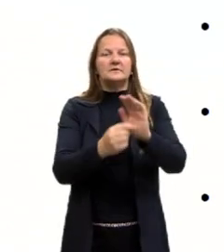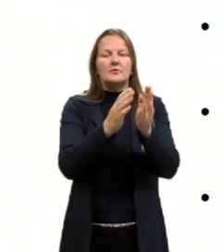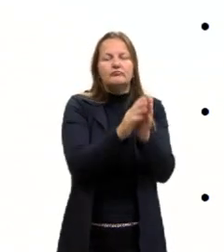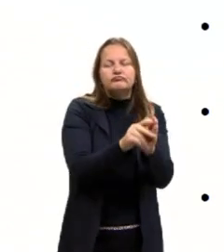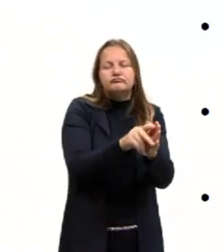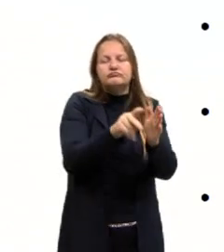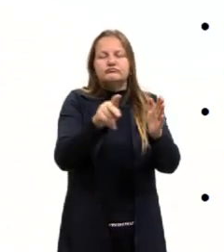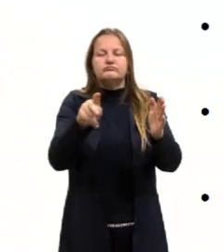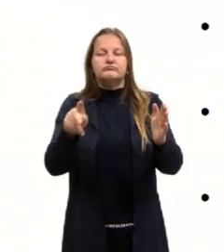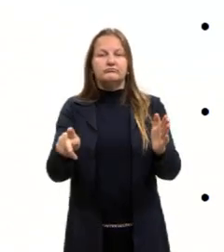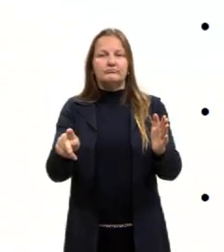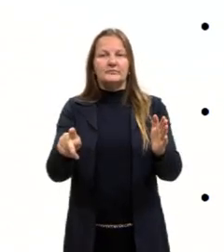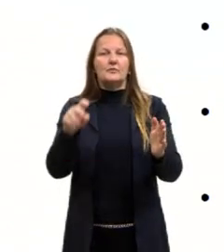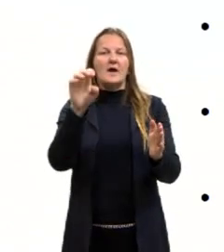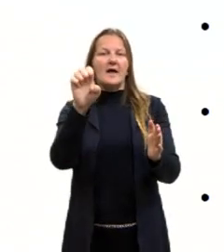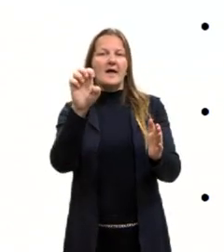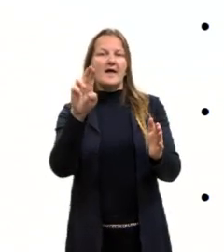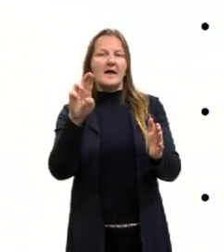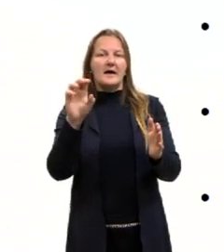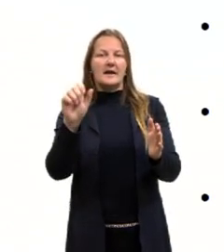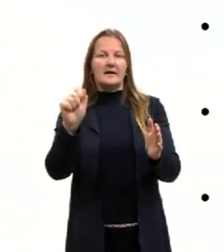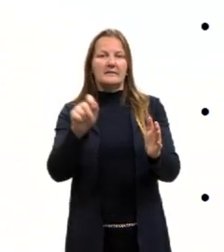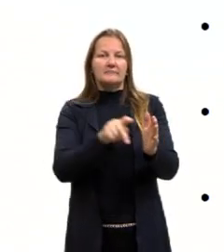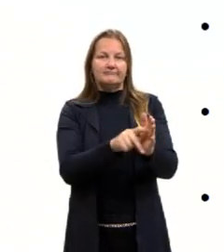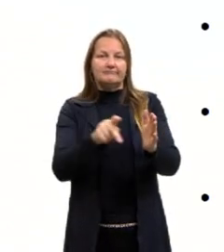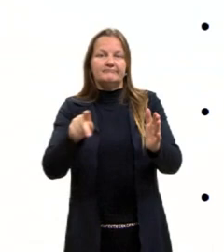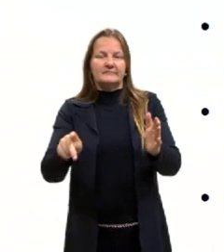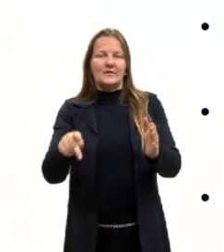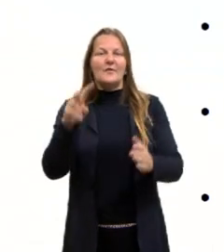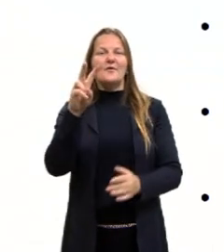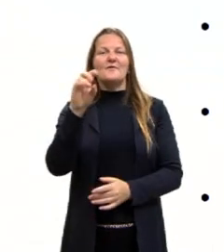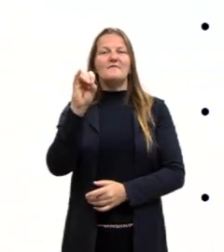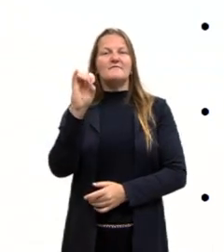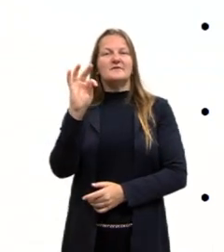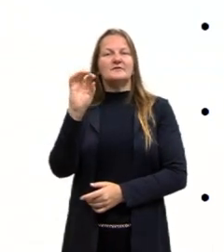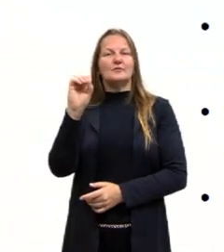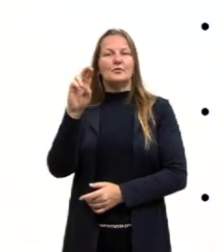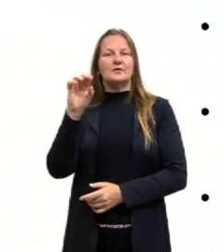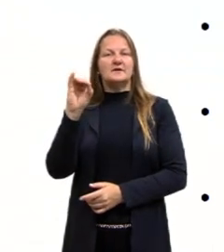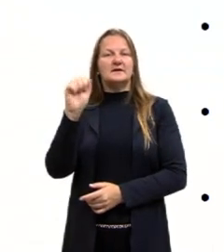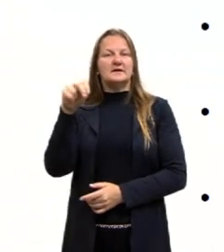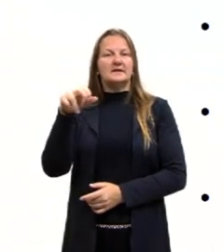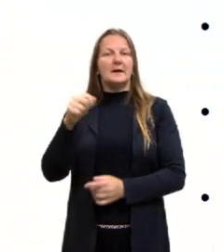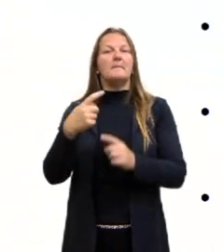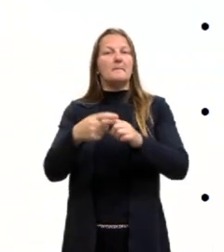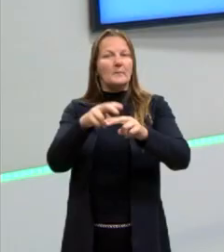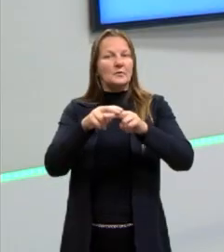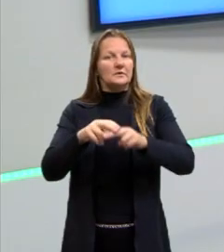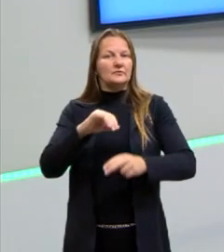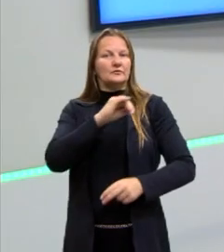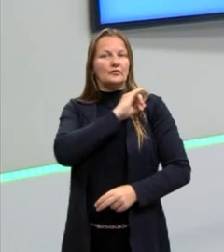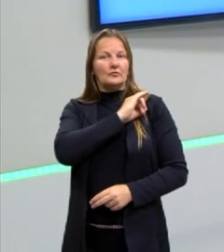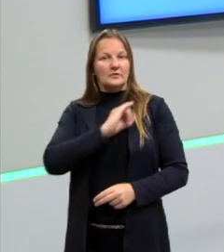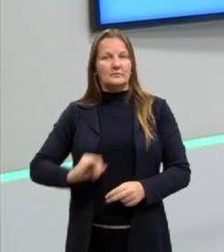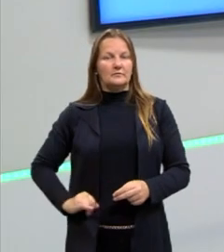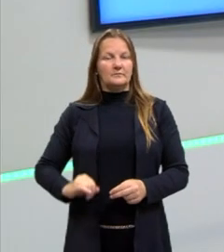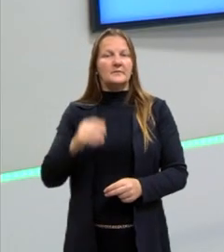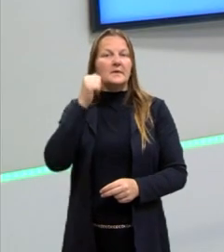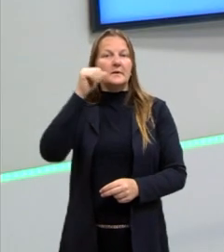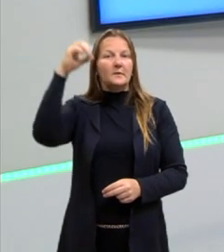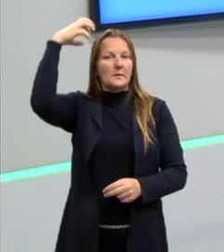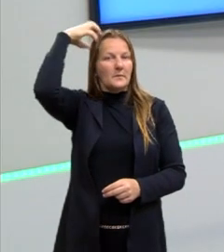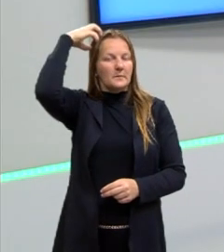E é uma era que foi de muito desenvolvimento, mas também de muita desigualdade. Quem prosperou nesse momento foram